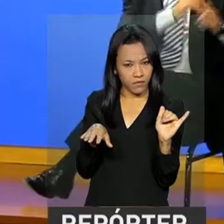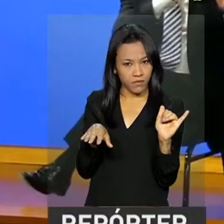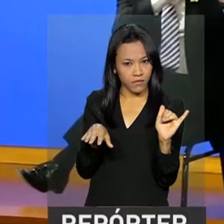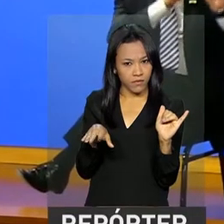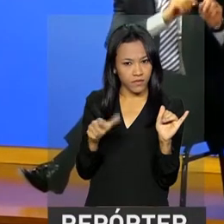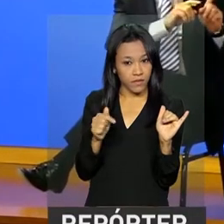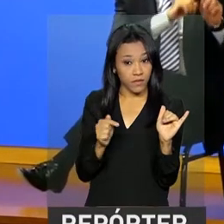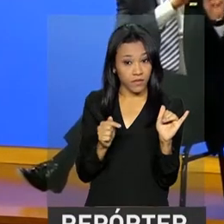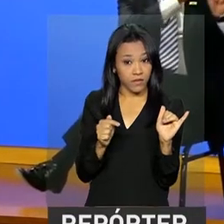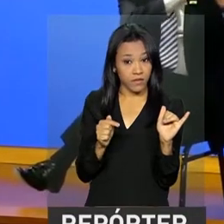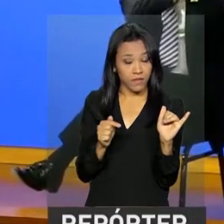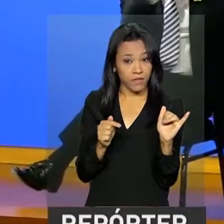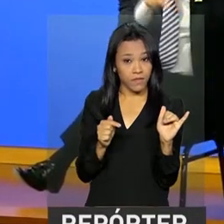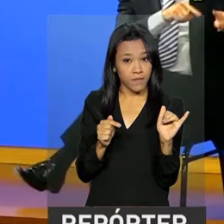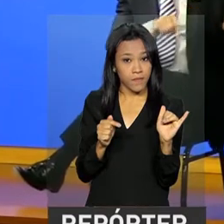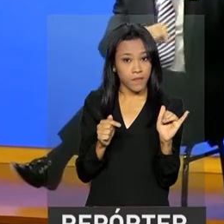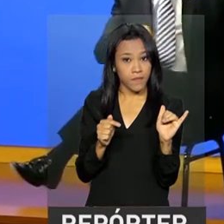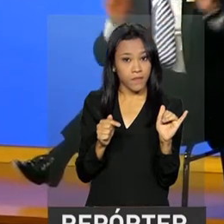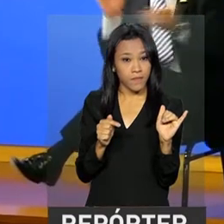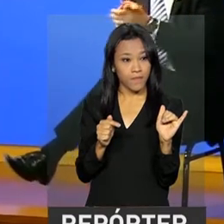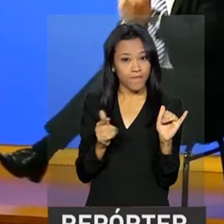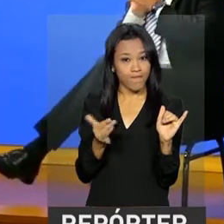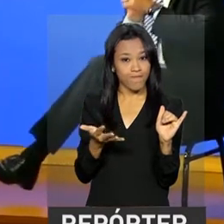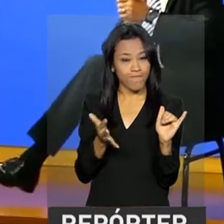7 bilhões. E quinta-feira, você não pronuncia.